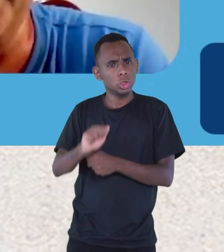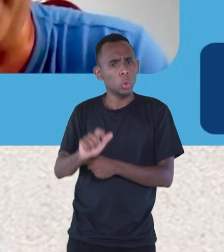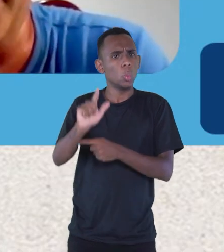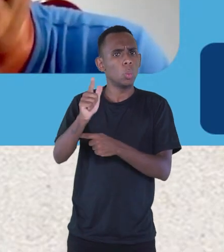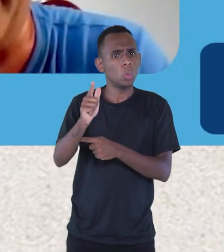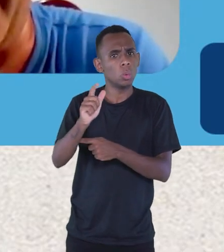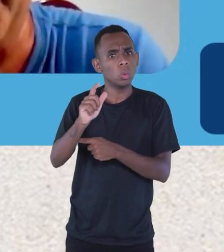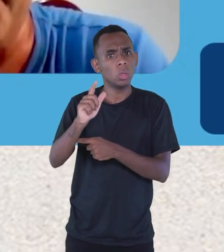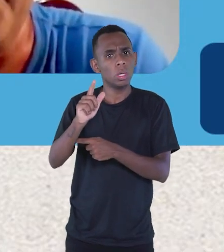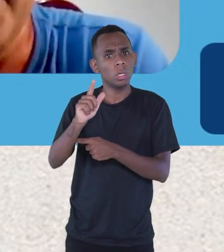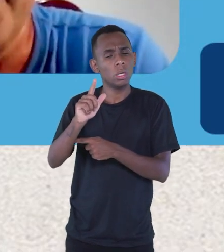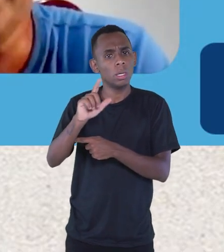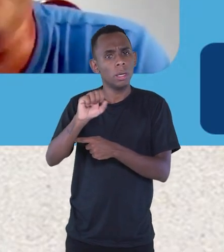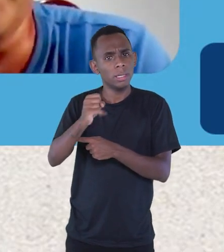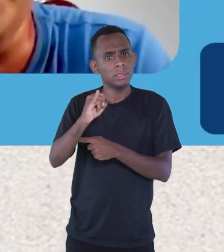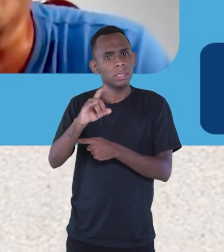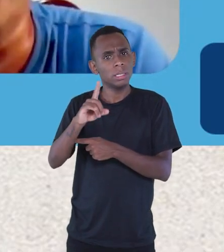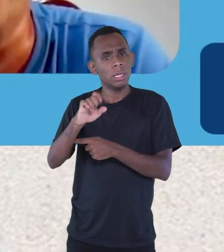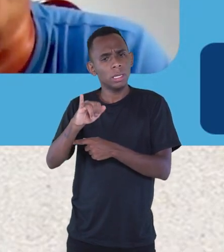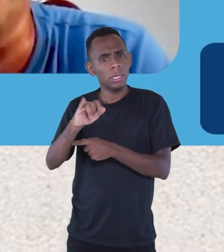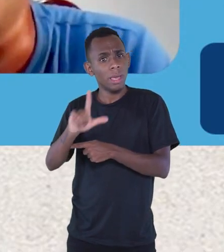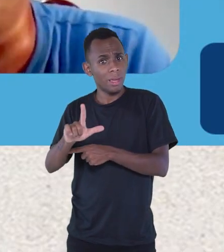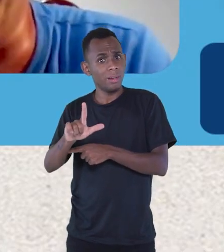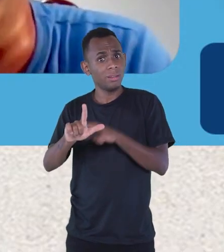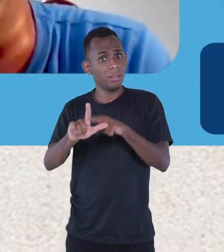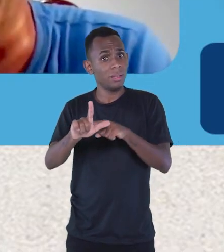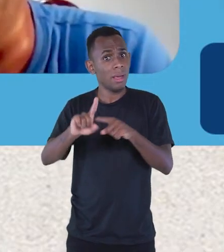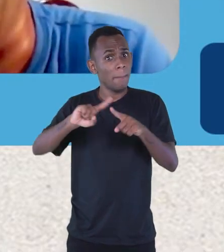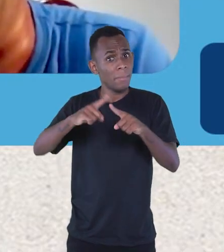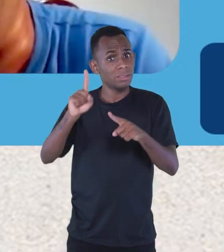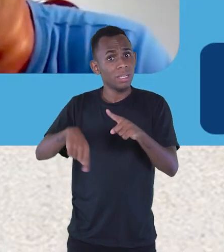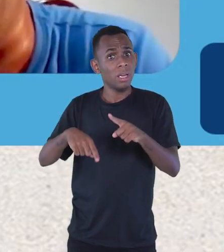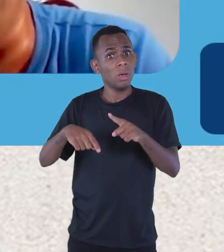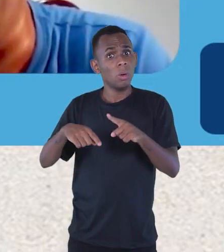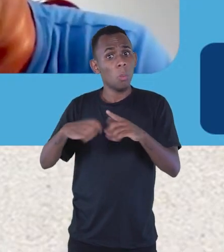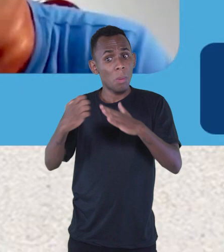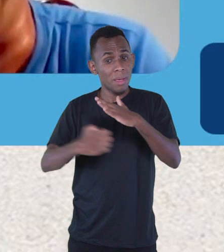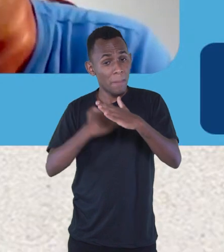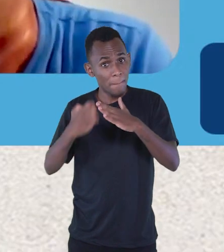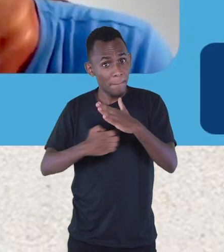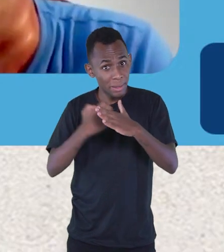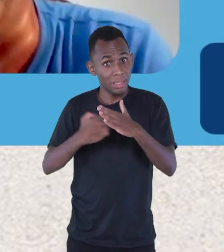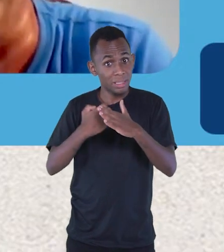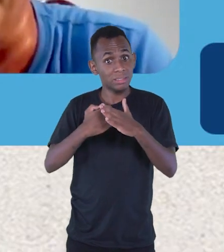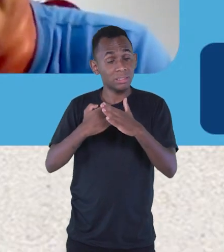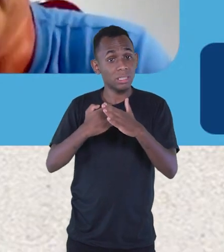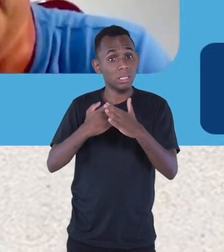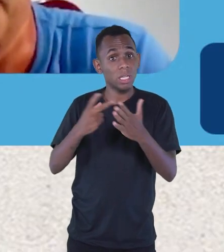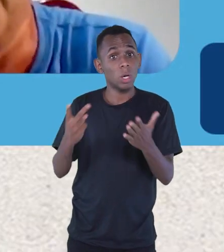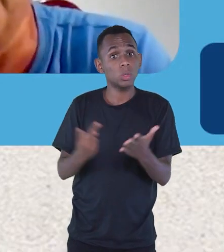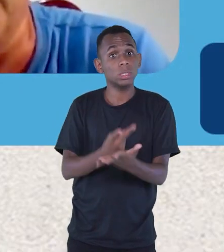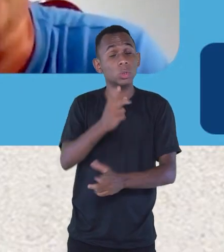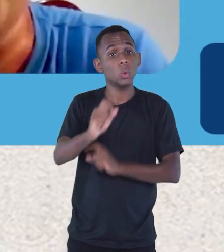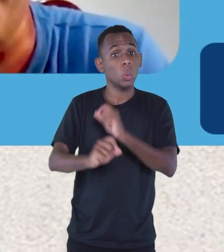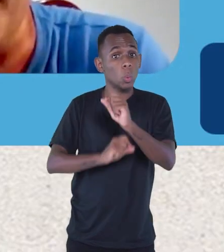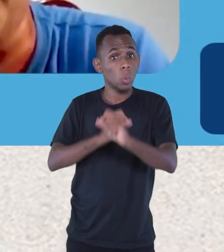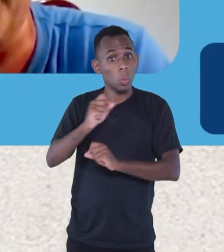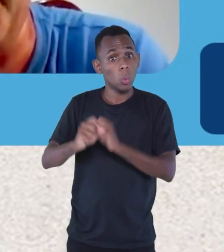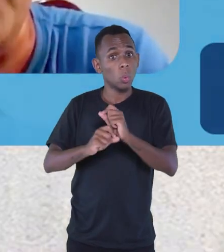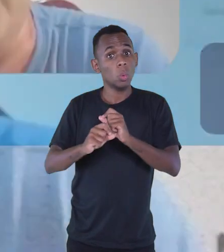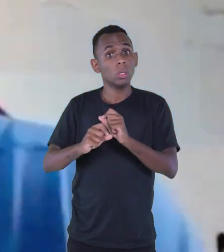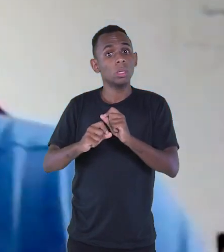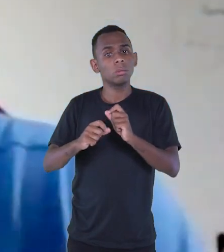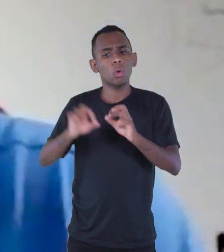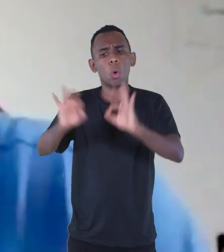S-I-D-I-L. Mas, na verdade, esse é o nome de uma empresa que foi a empreendedora do